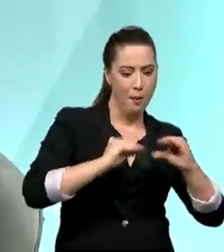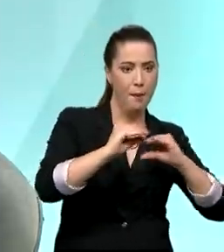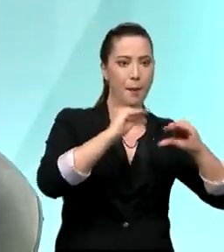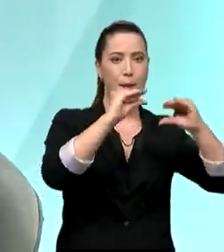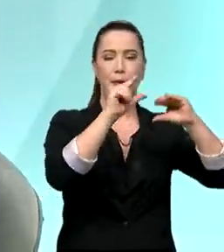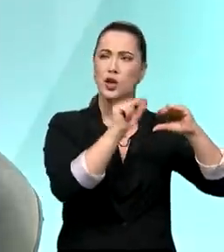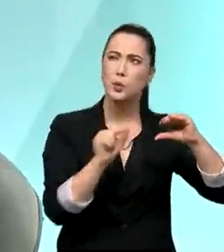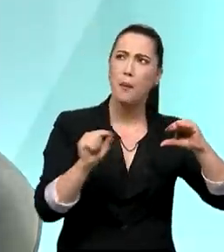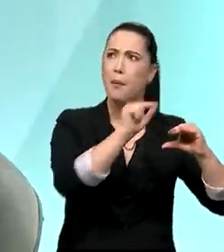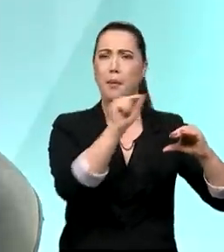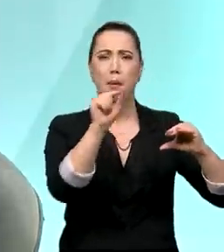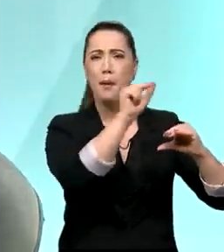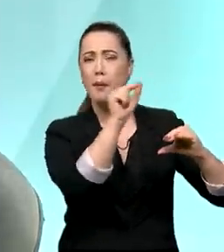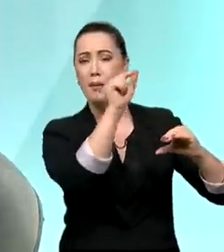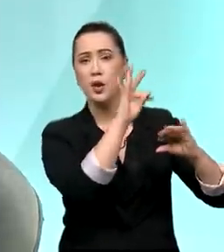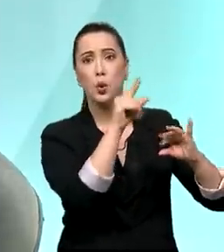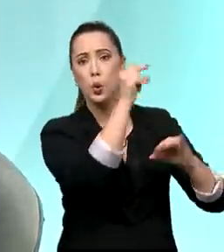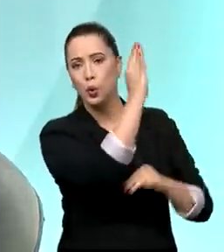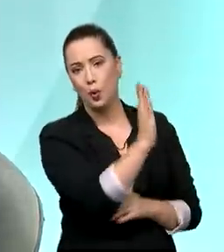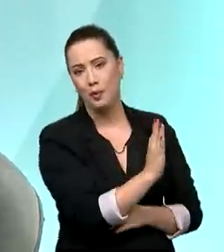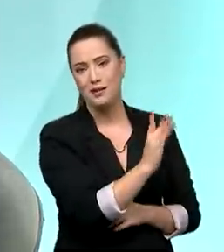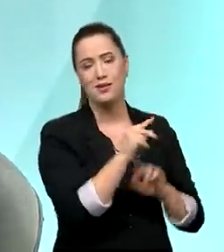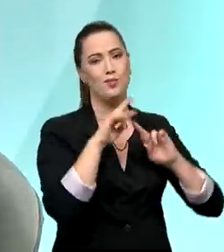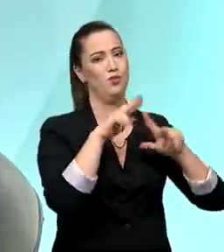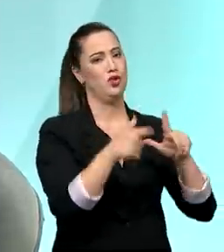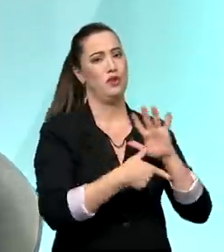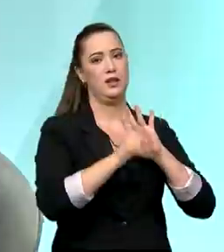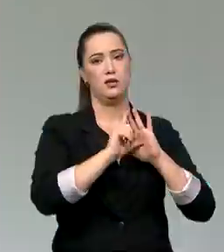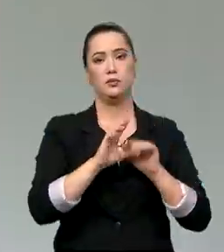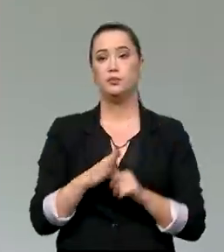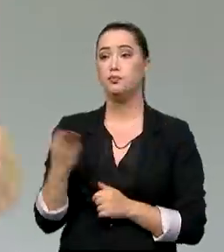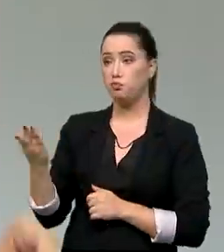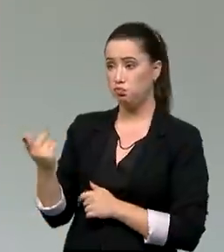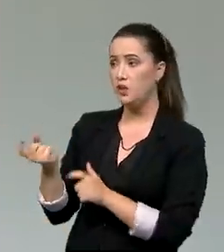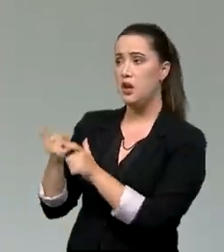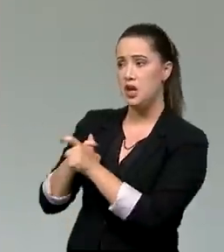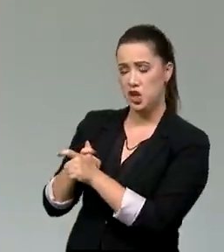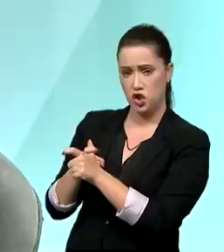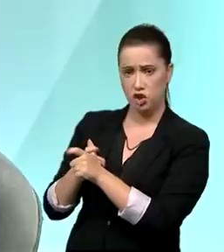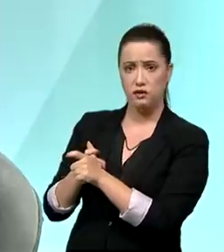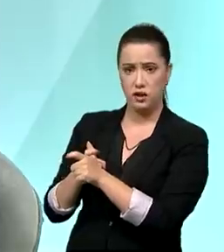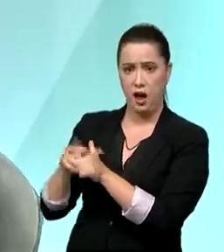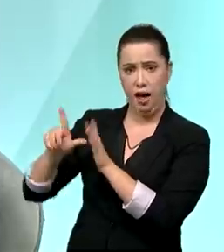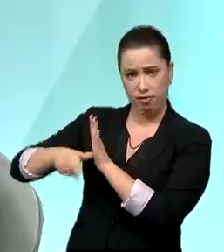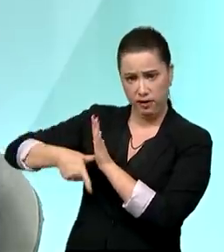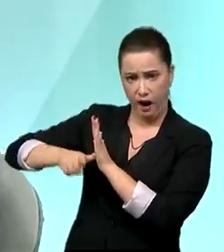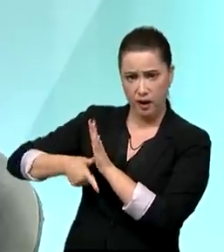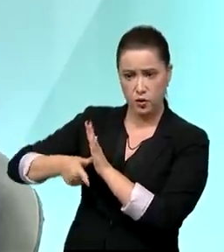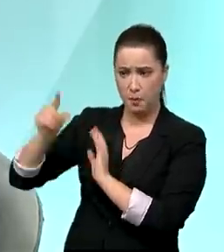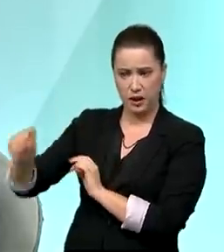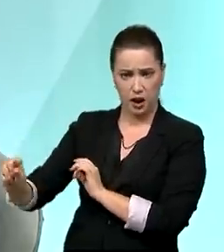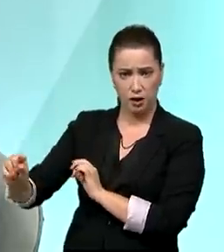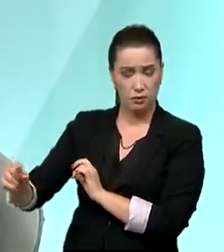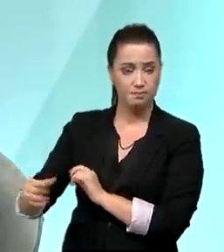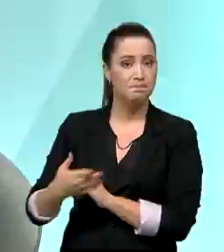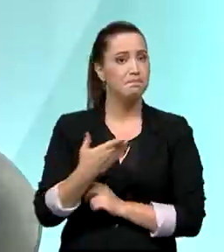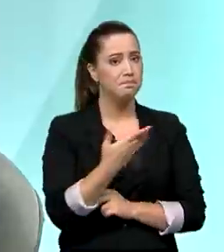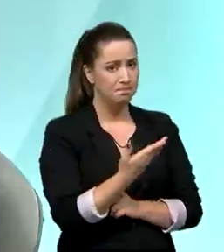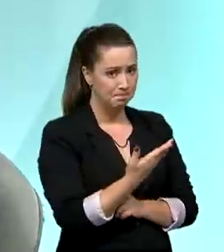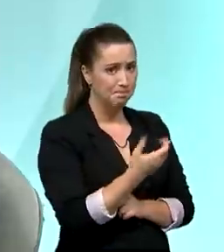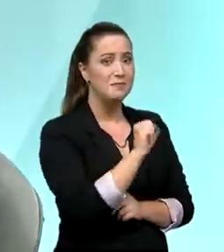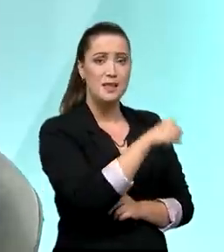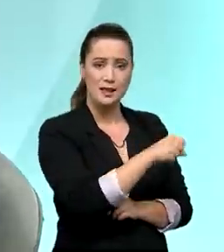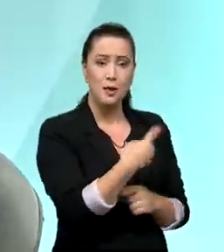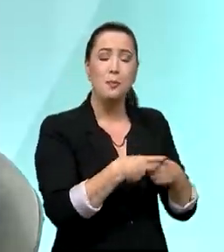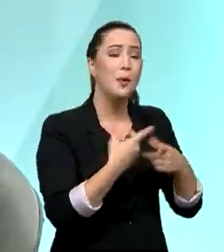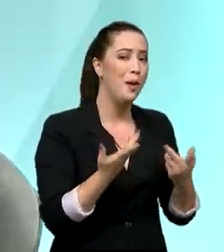no Brasil inteiro, diferente de antes. E a inadimplência é baixa também. Exatamente. Por quê? Excelente ponto. Porque